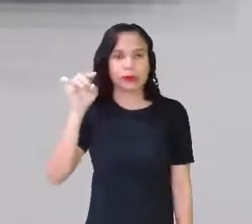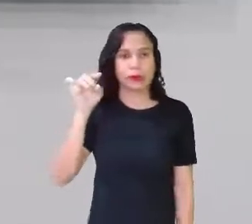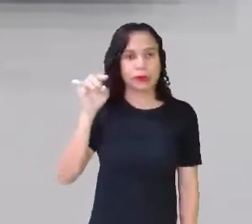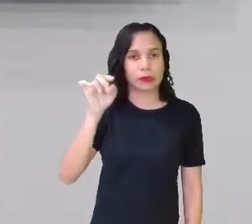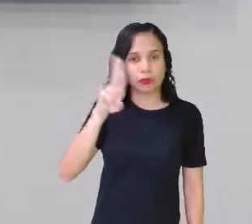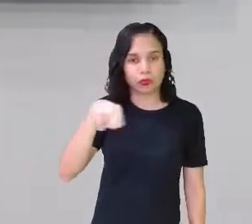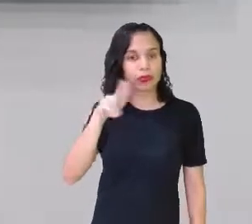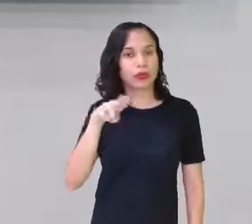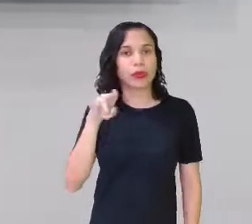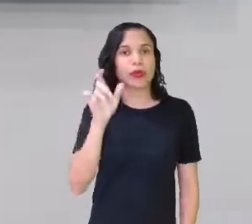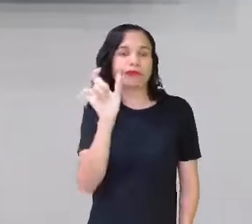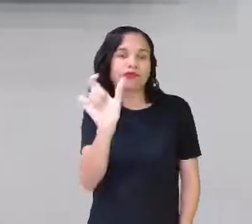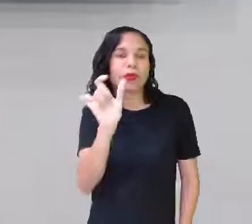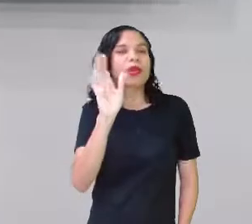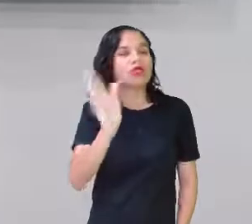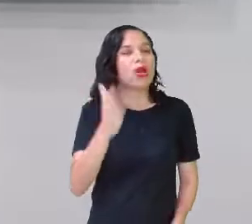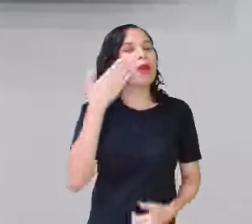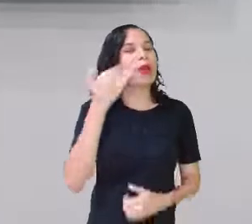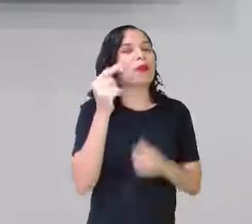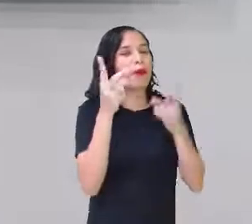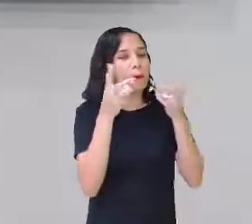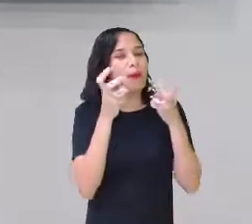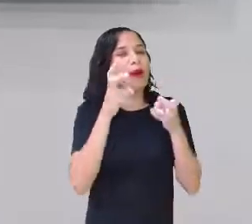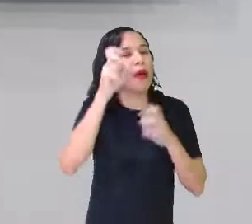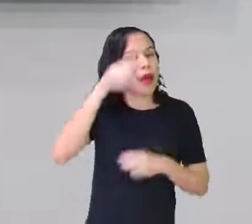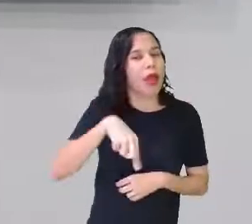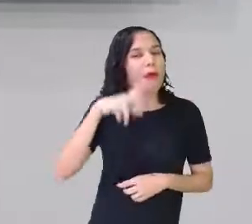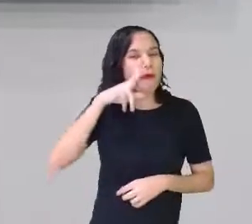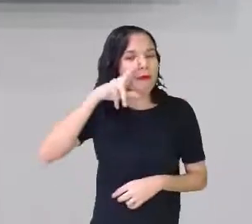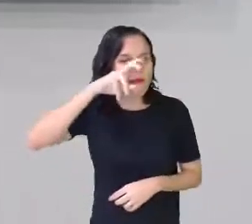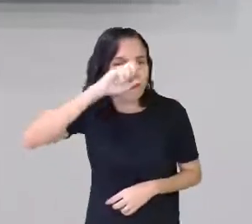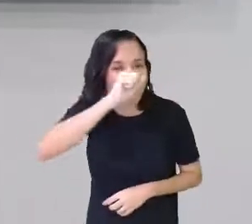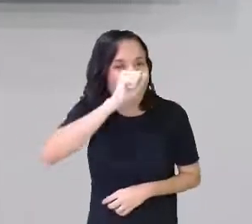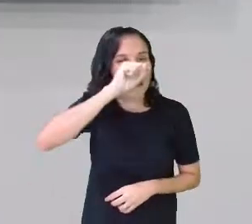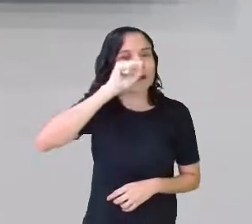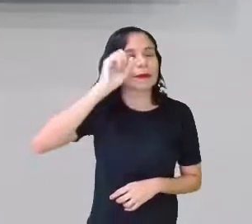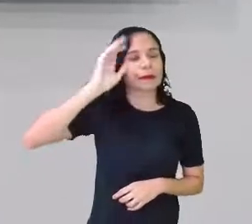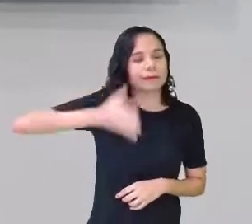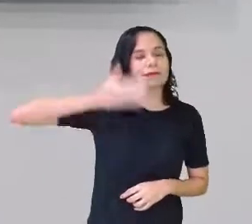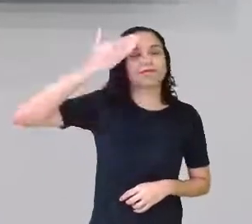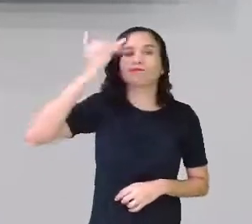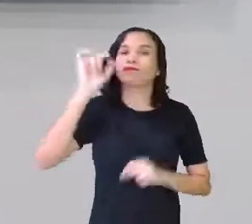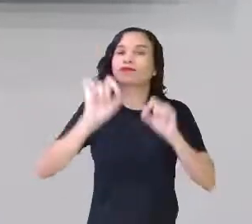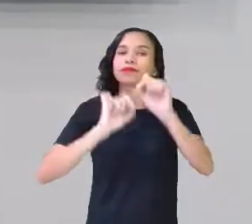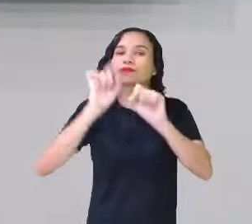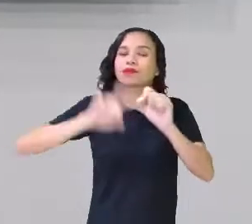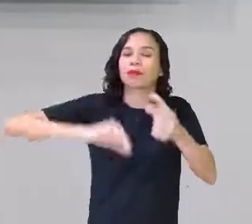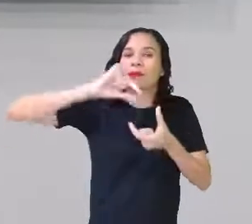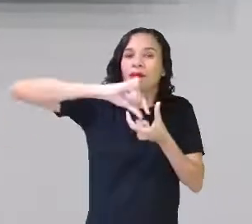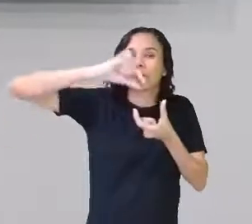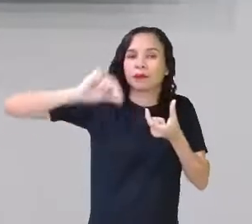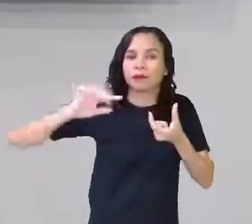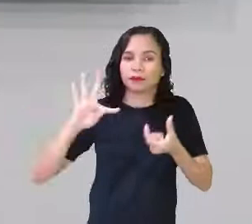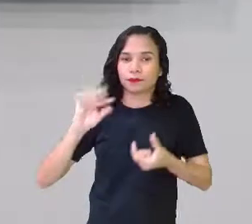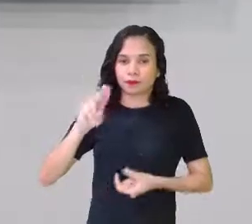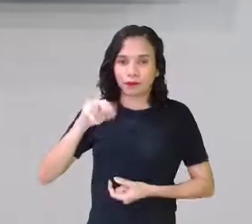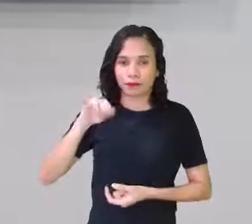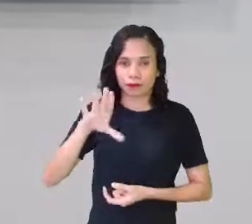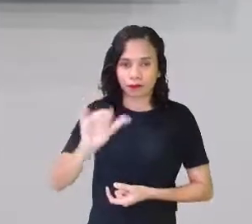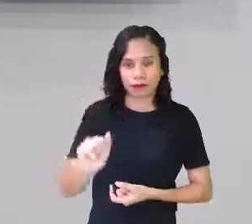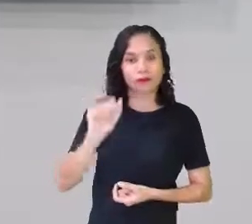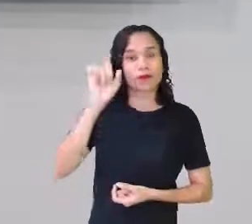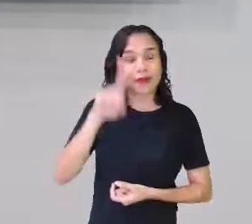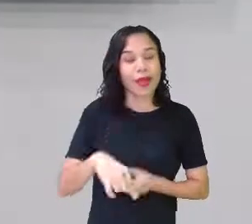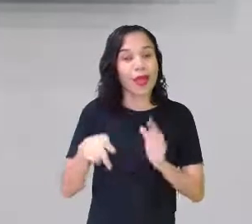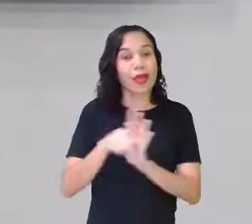circunflexo, você já sabe qual é a sílaba forte. Você já sabe qual é a sílaba tônica. É a sílaba